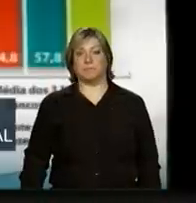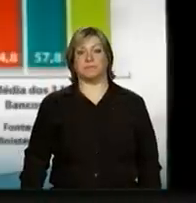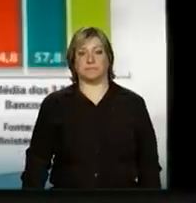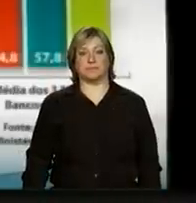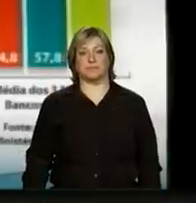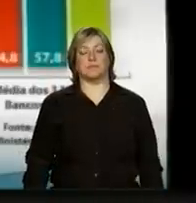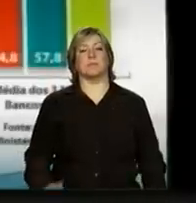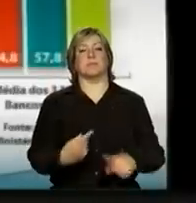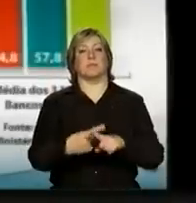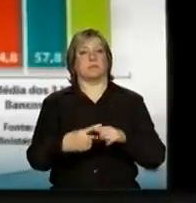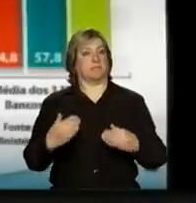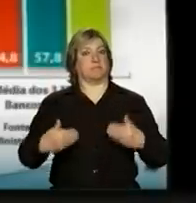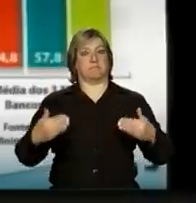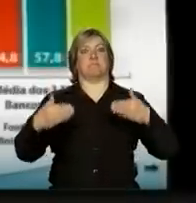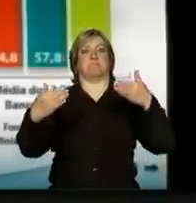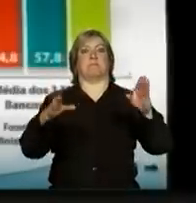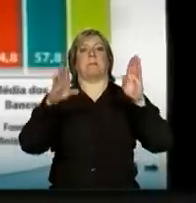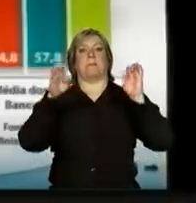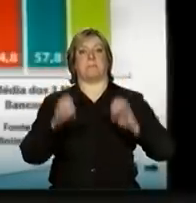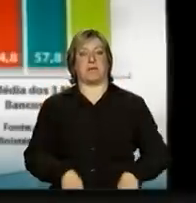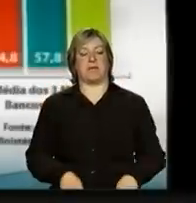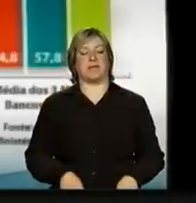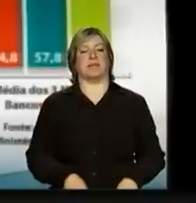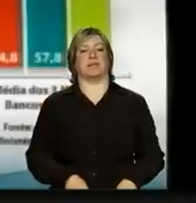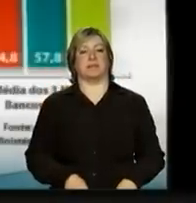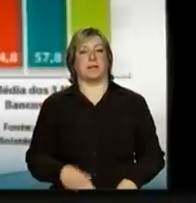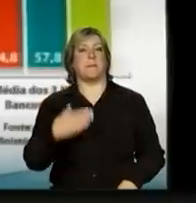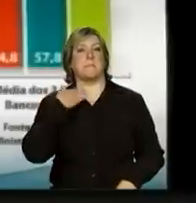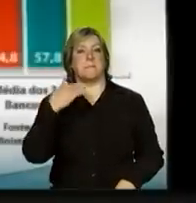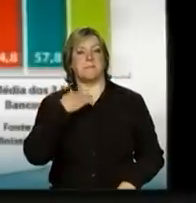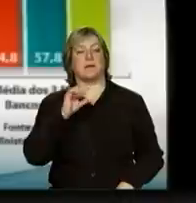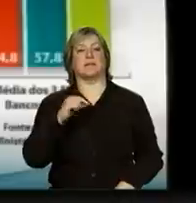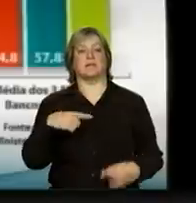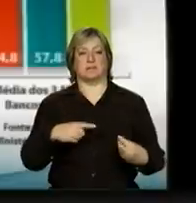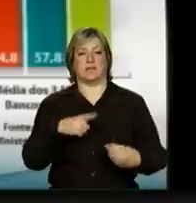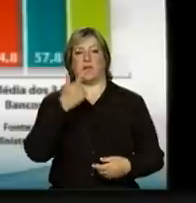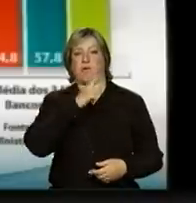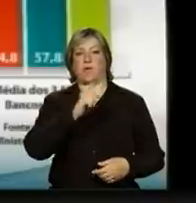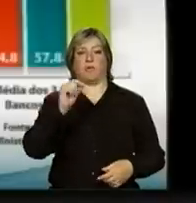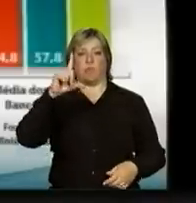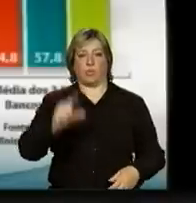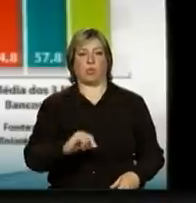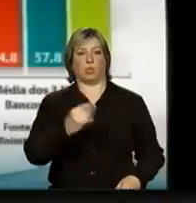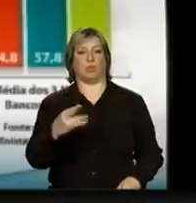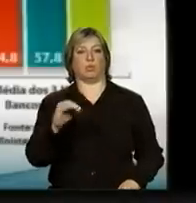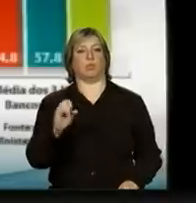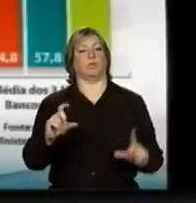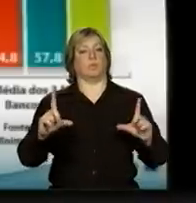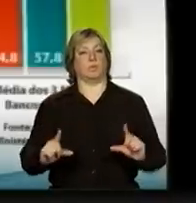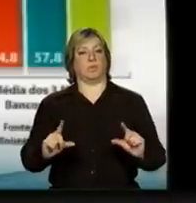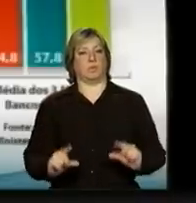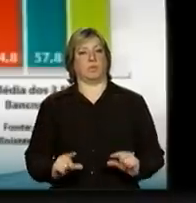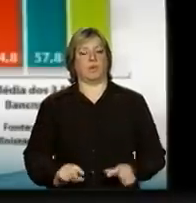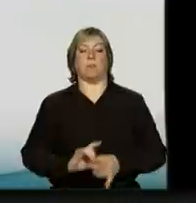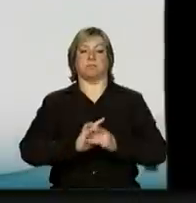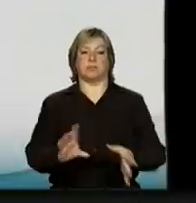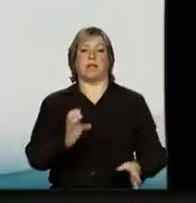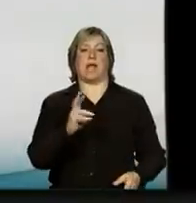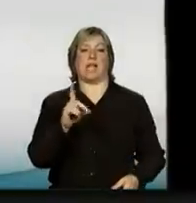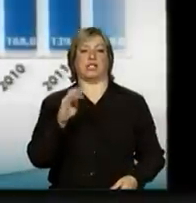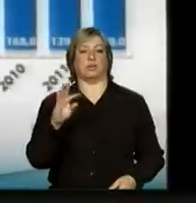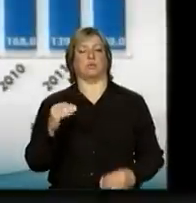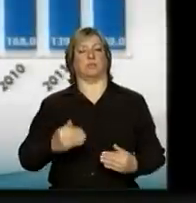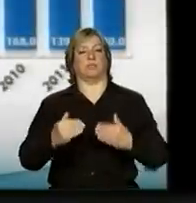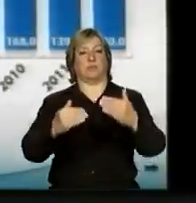saíram na frente, estão liberando mais crédito e estão baixando as taxas de juros na frente dos bancos